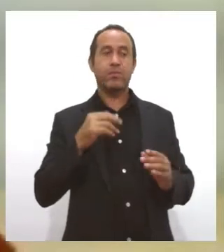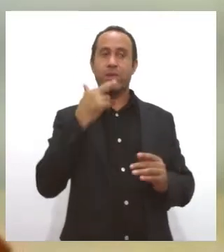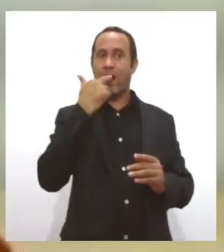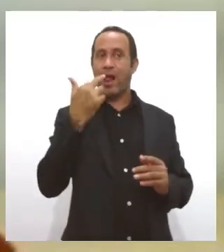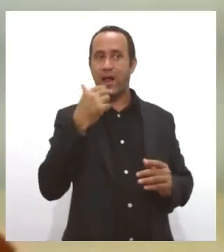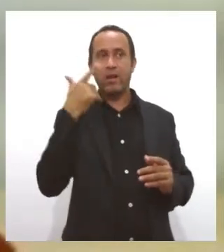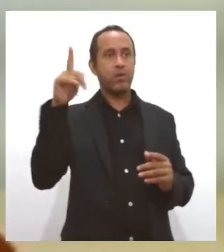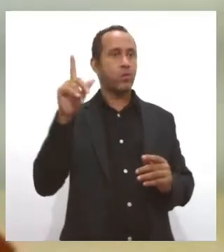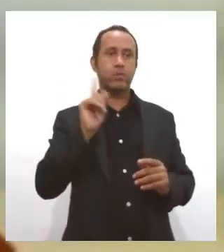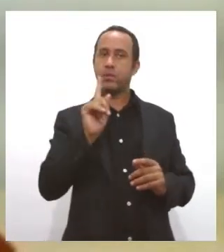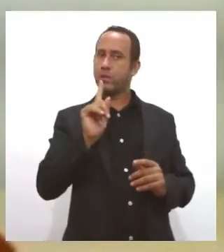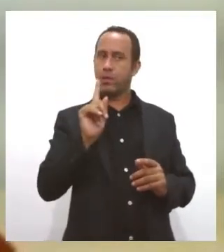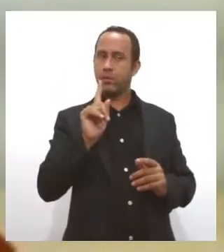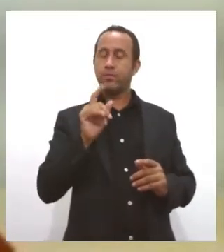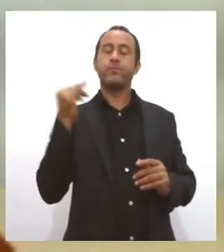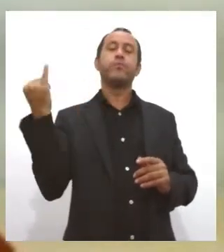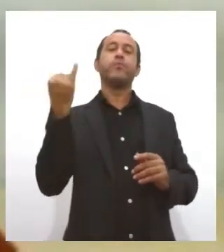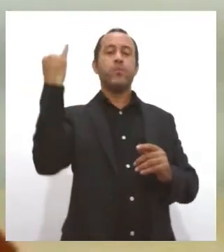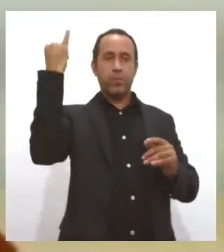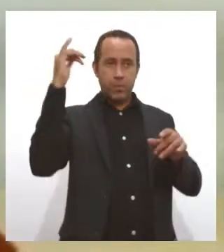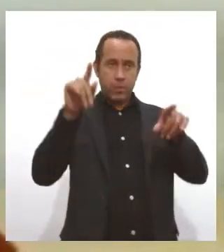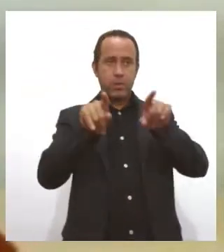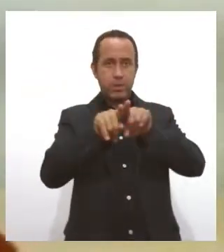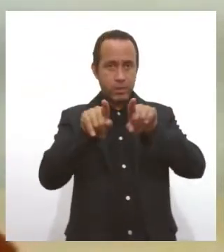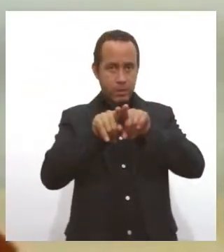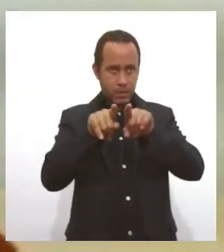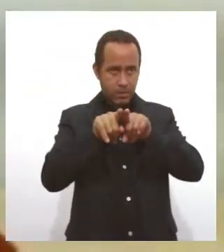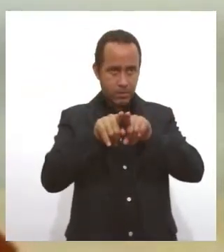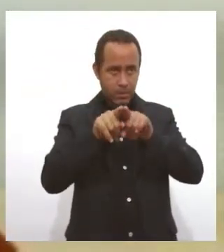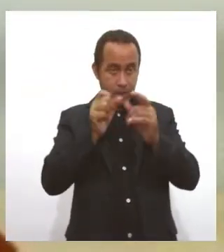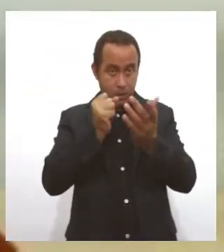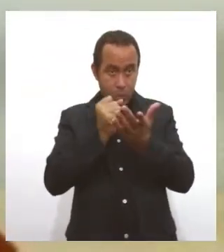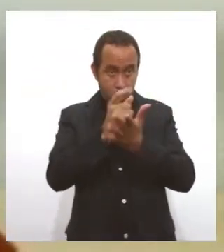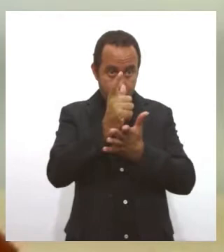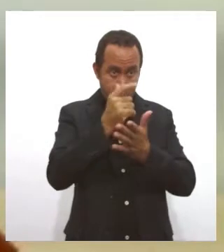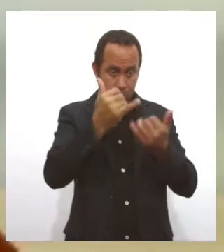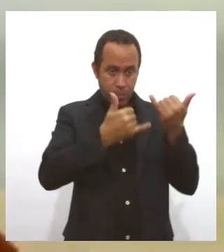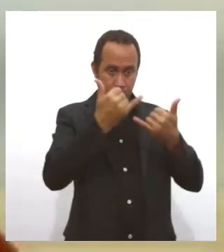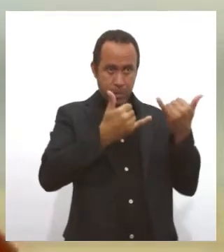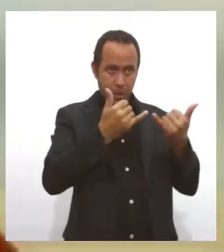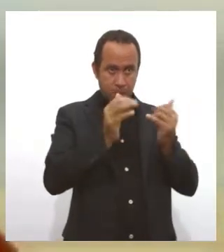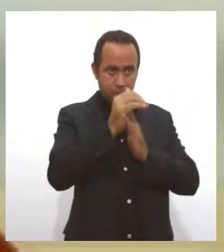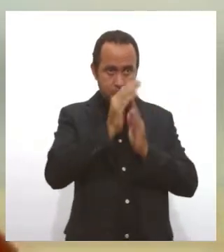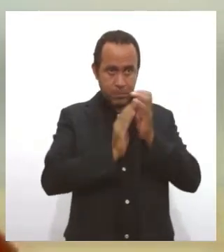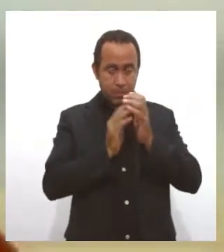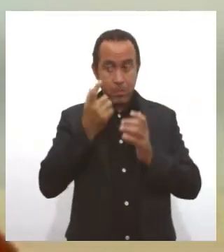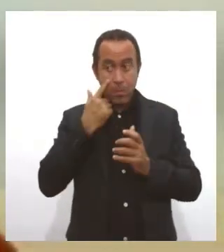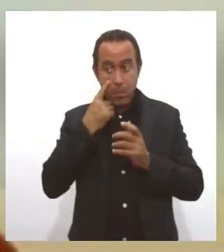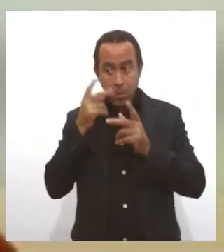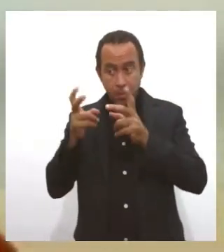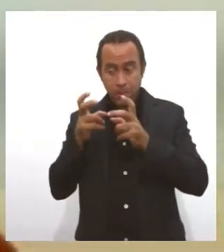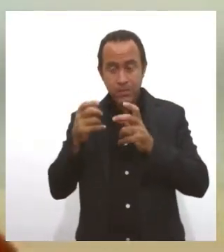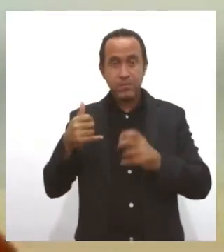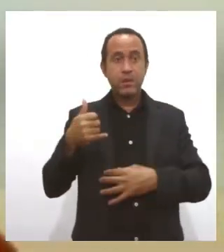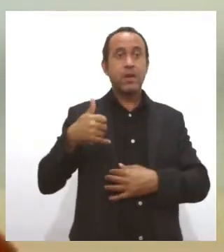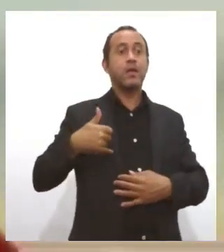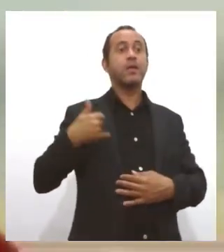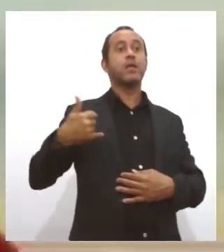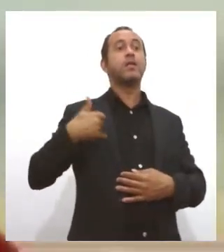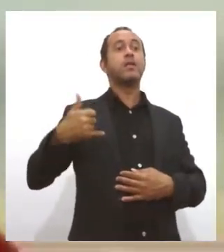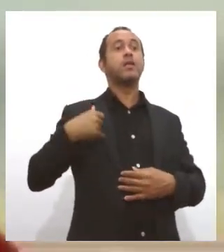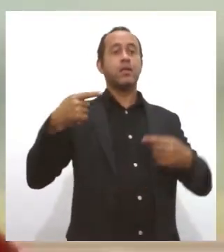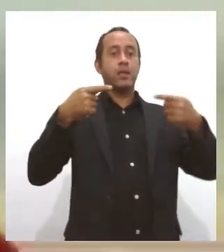outra dica muito importante para os pais, ao comprar os brinquedos, observar a faixa etária que está